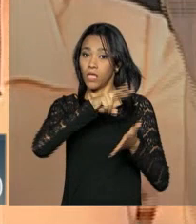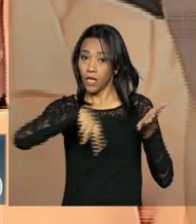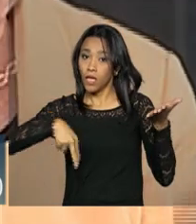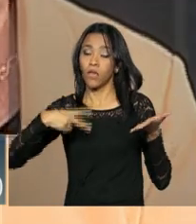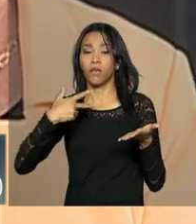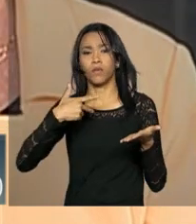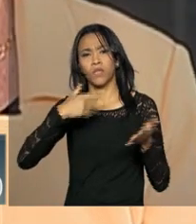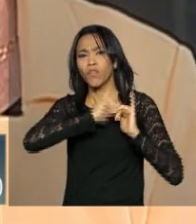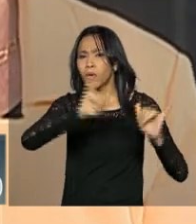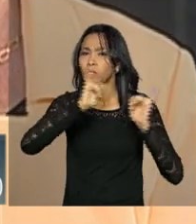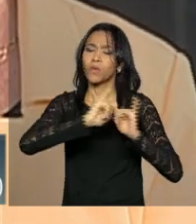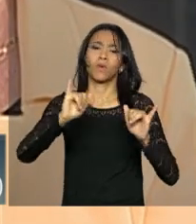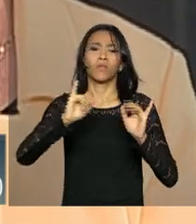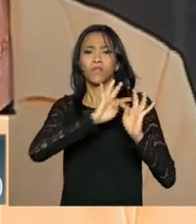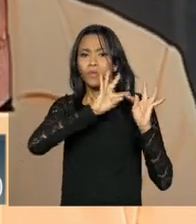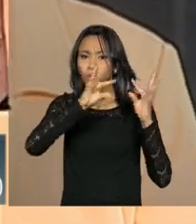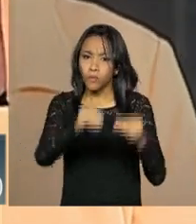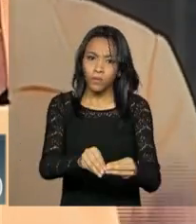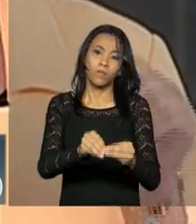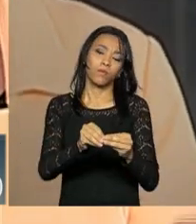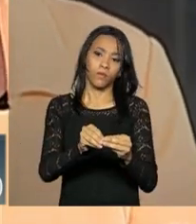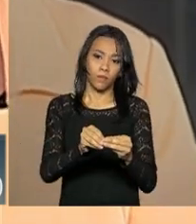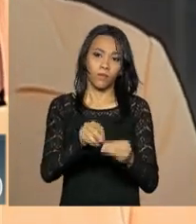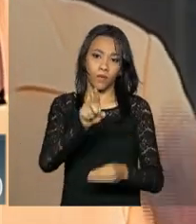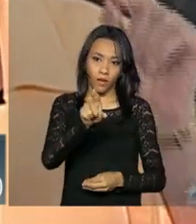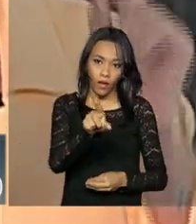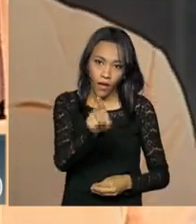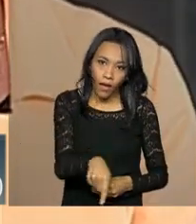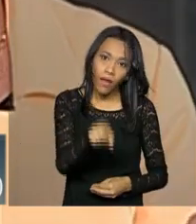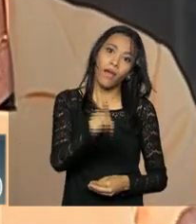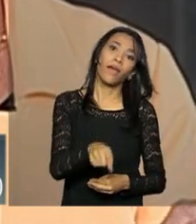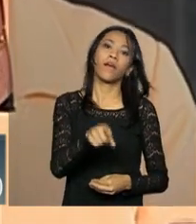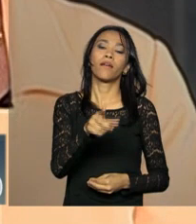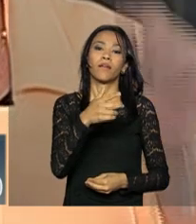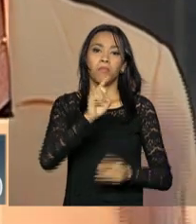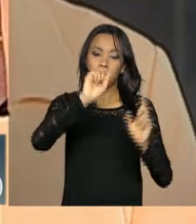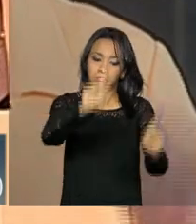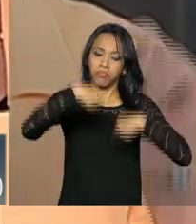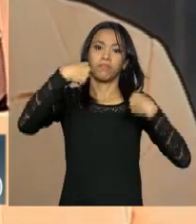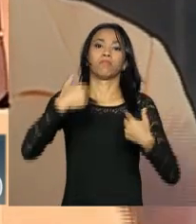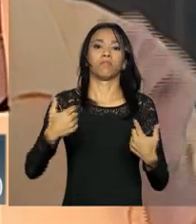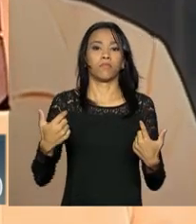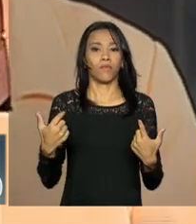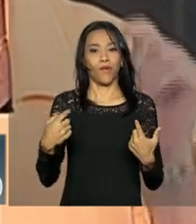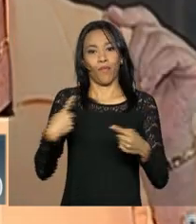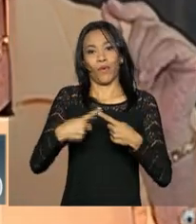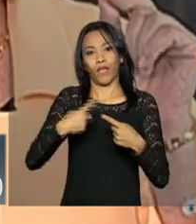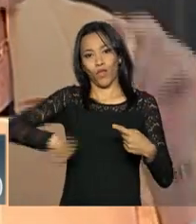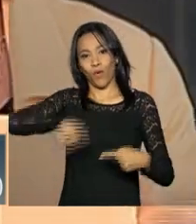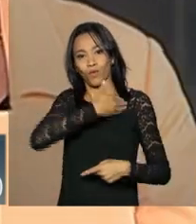todas as notícias está escrito que era uma retaliação pelo fato de nós não